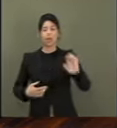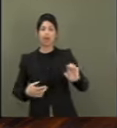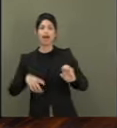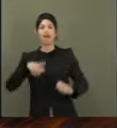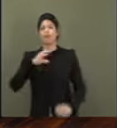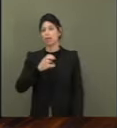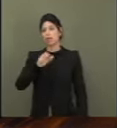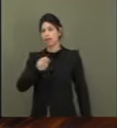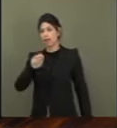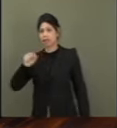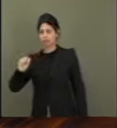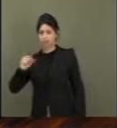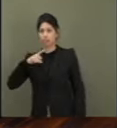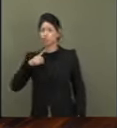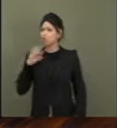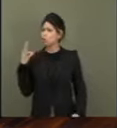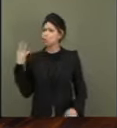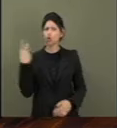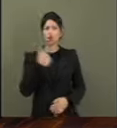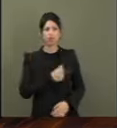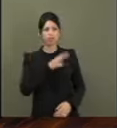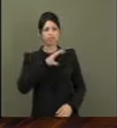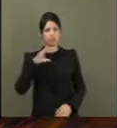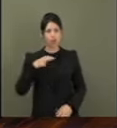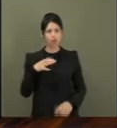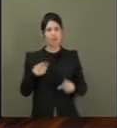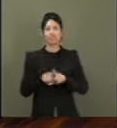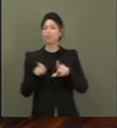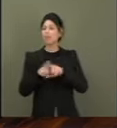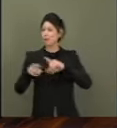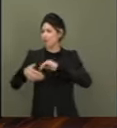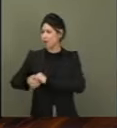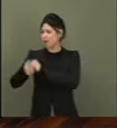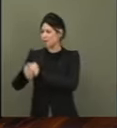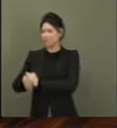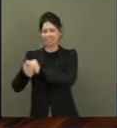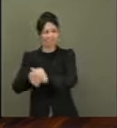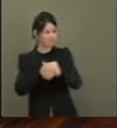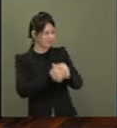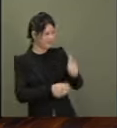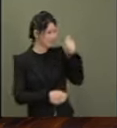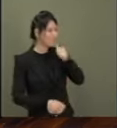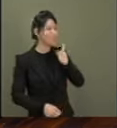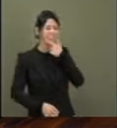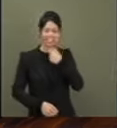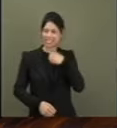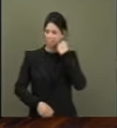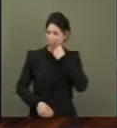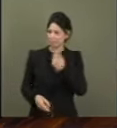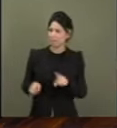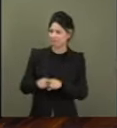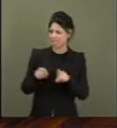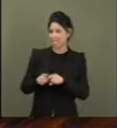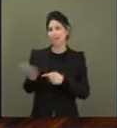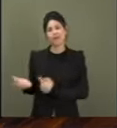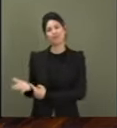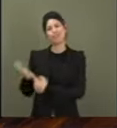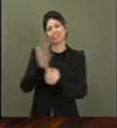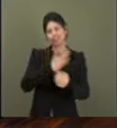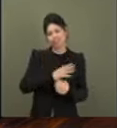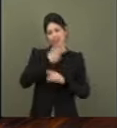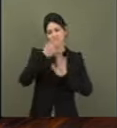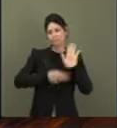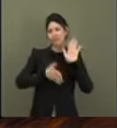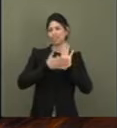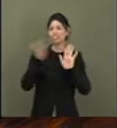Cumprimento também a todos os senadores e senadoras que, de uma forma ou de outra, colaboraram para esse projeto